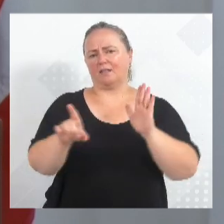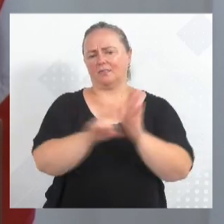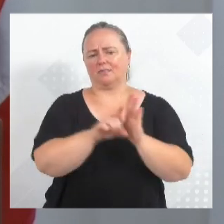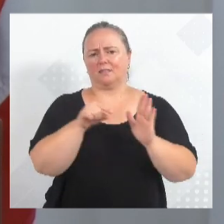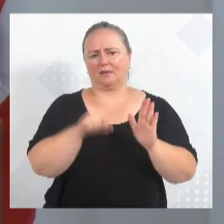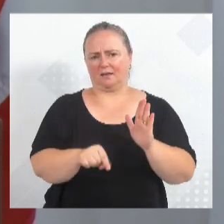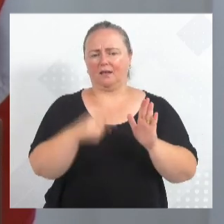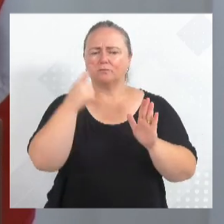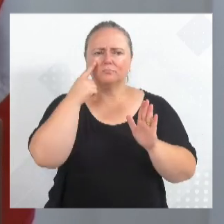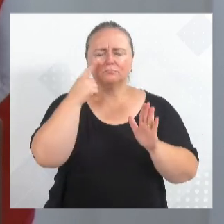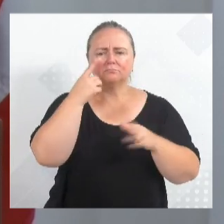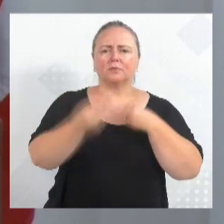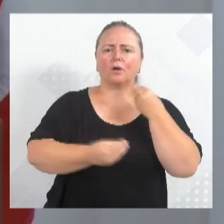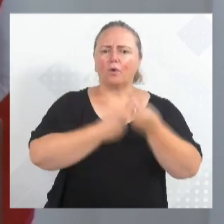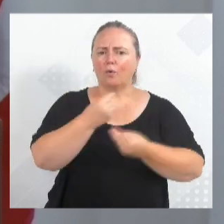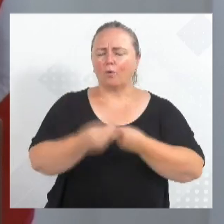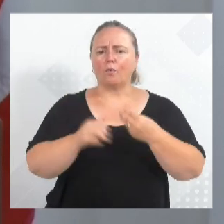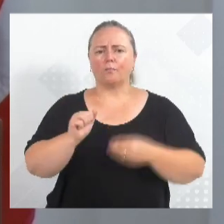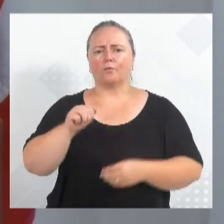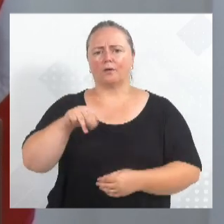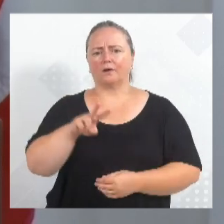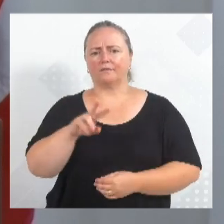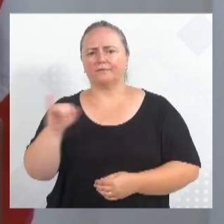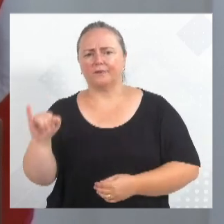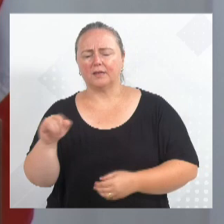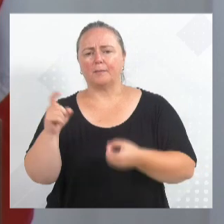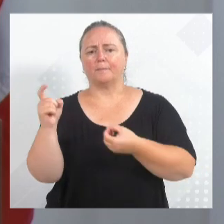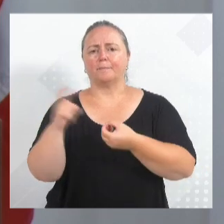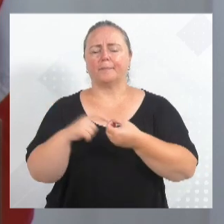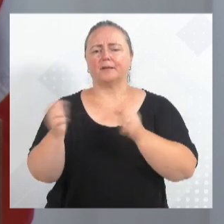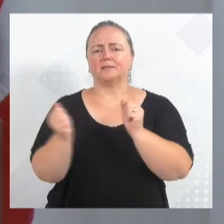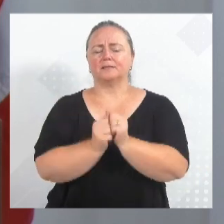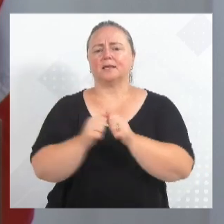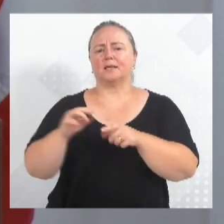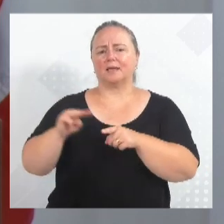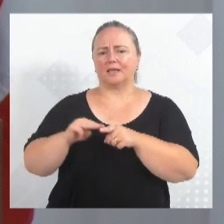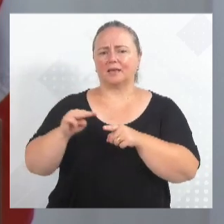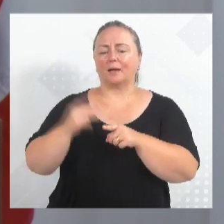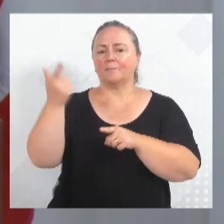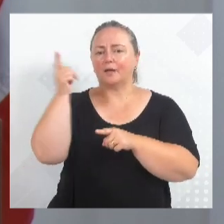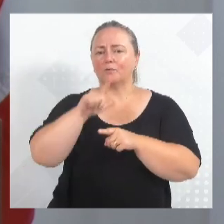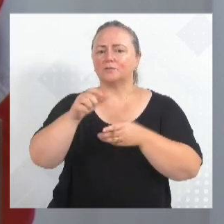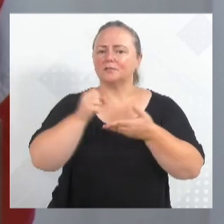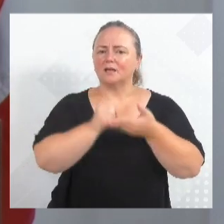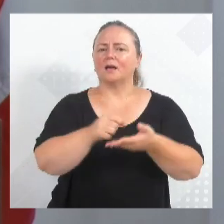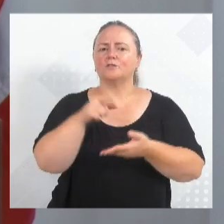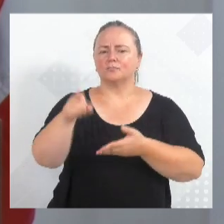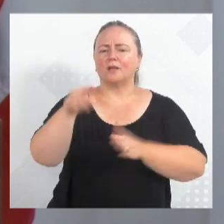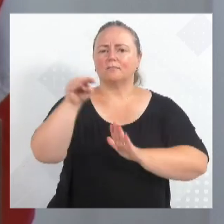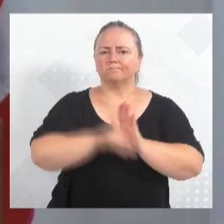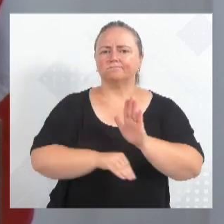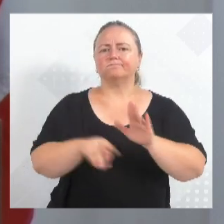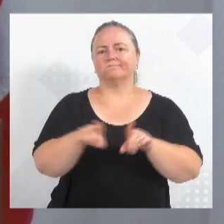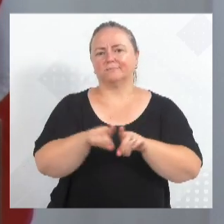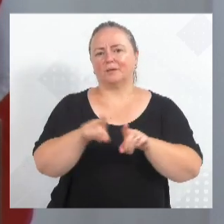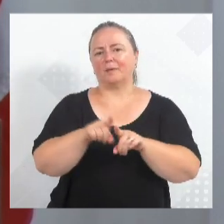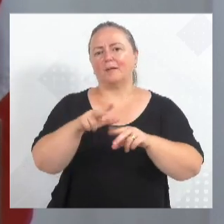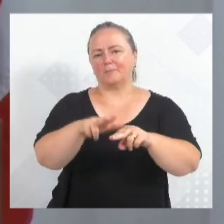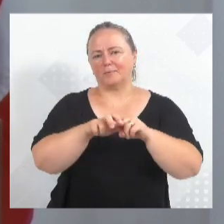de repente convir uma parceria com os municípios vizinhos para que possam também beneficiar essas pessoas que utilizam essas